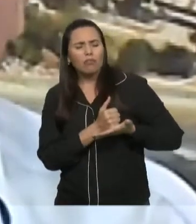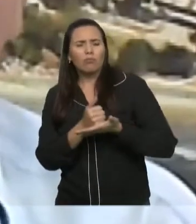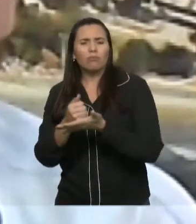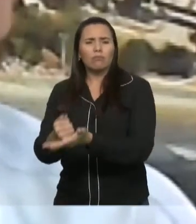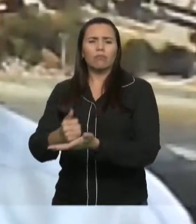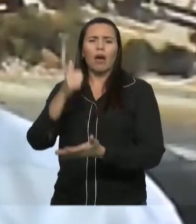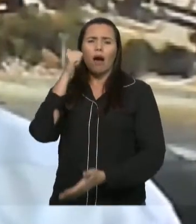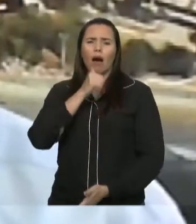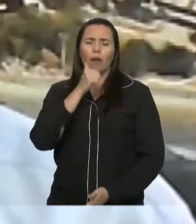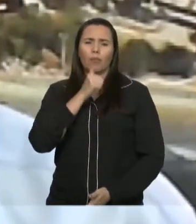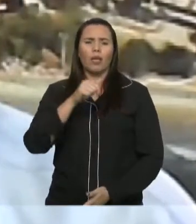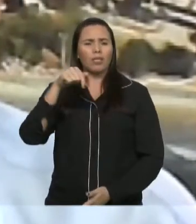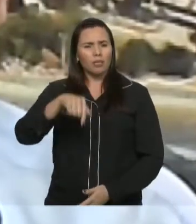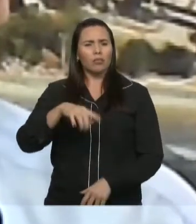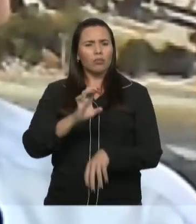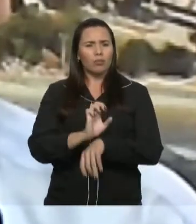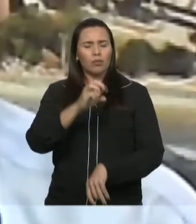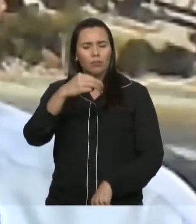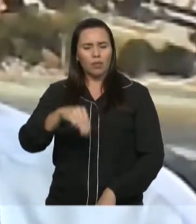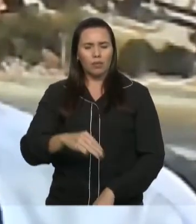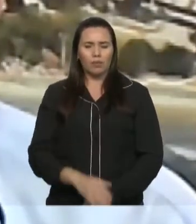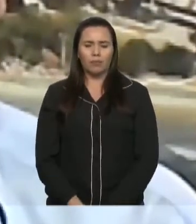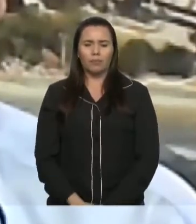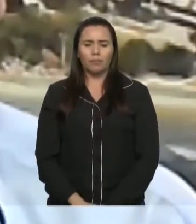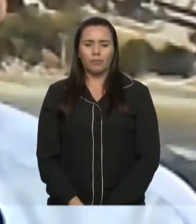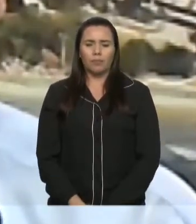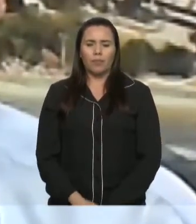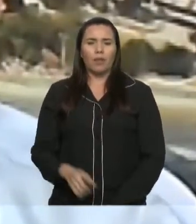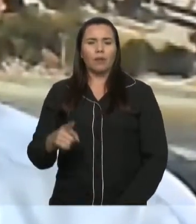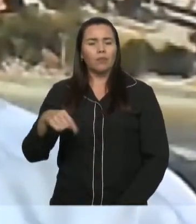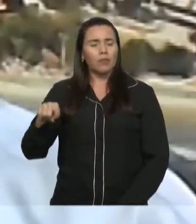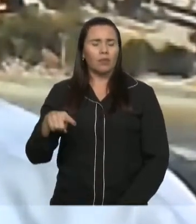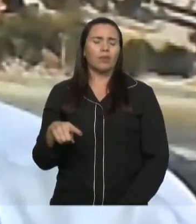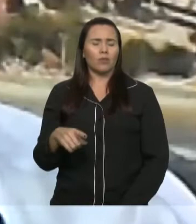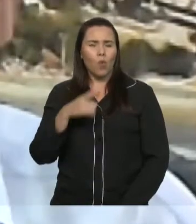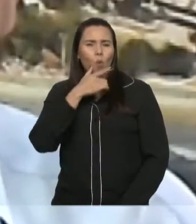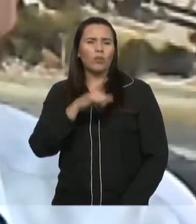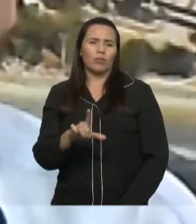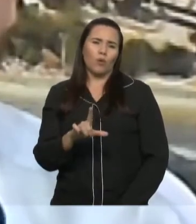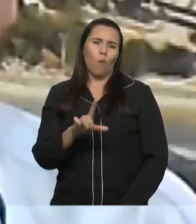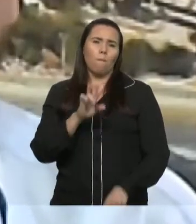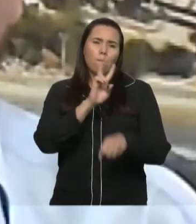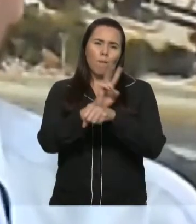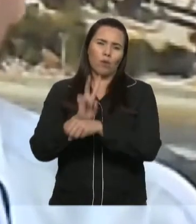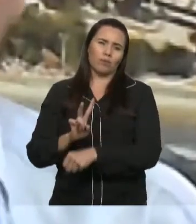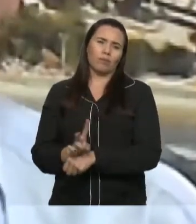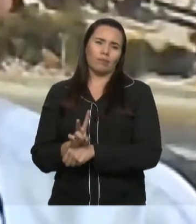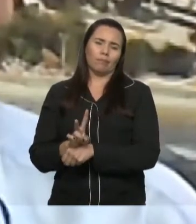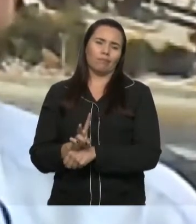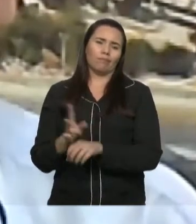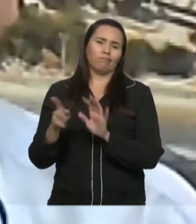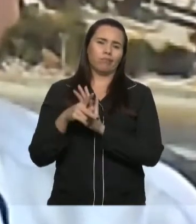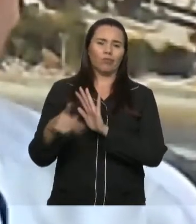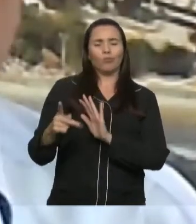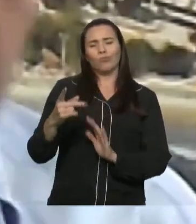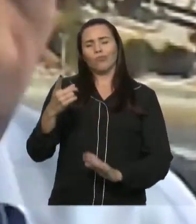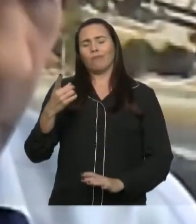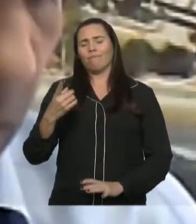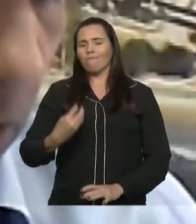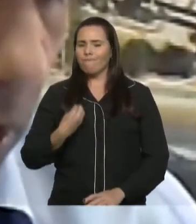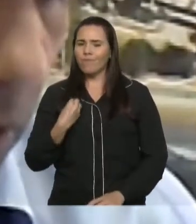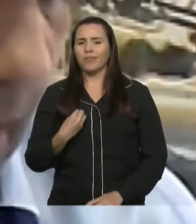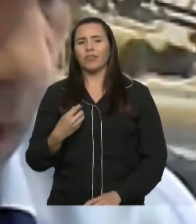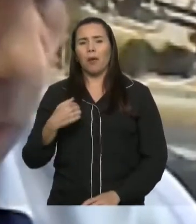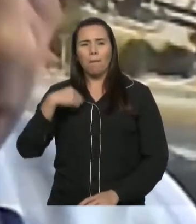oportunidade para que ela possa solicitar as medidas protetivas. Então, ele aumenta mais, algo a mais, neste